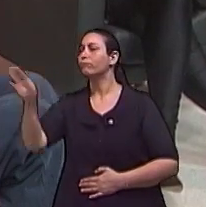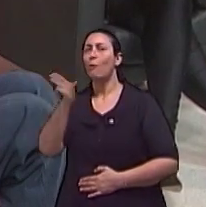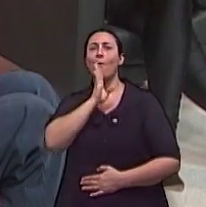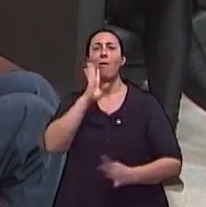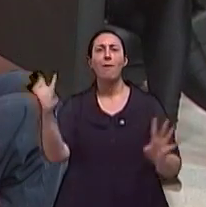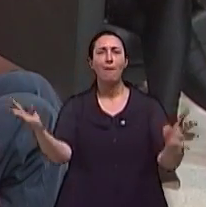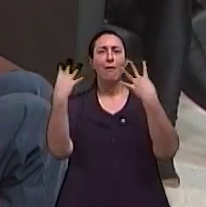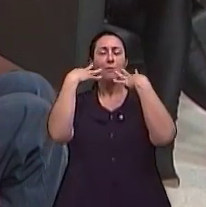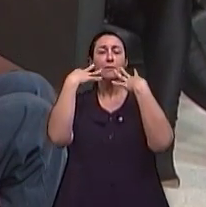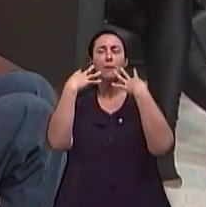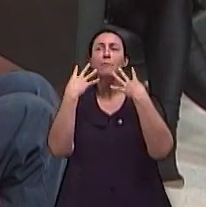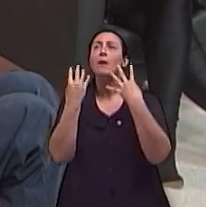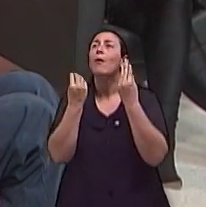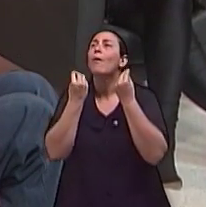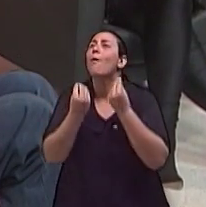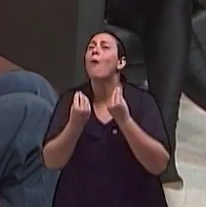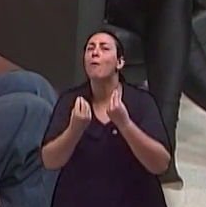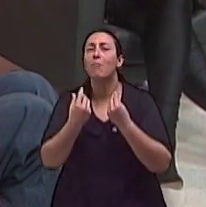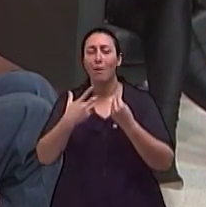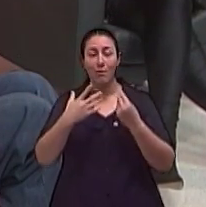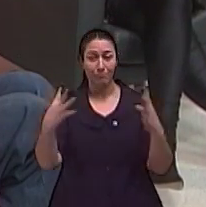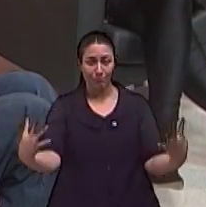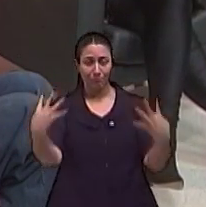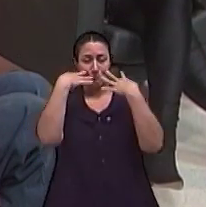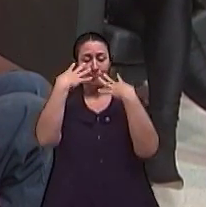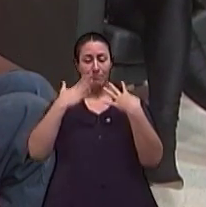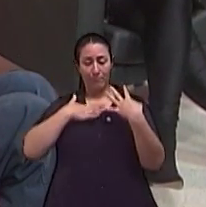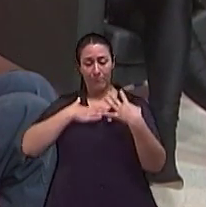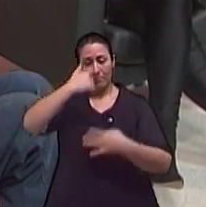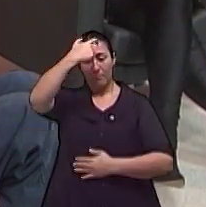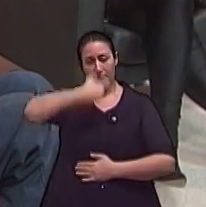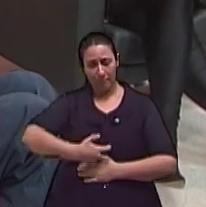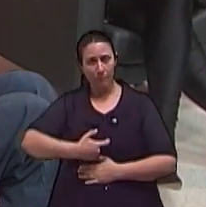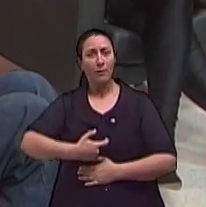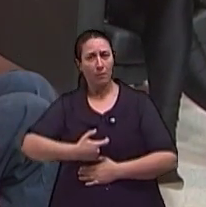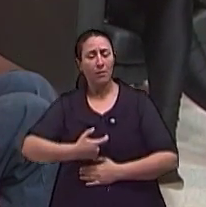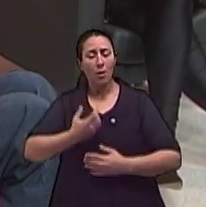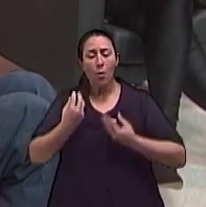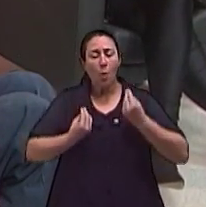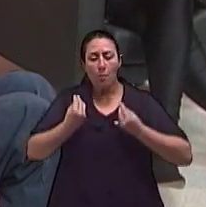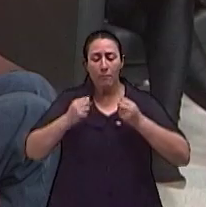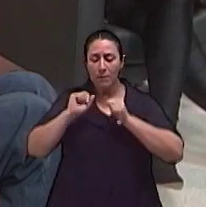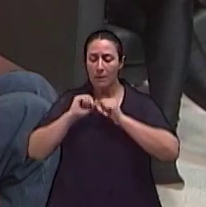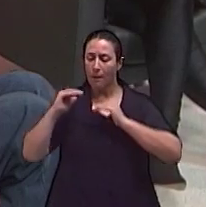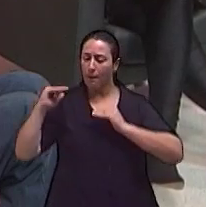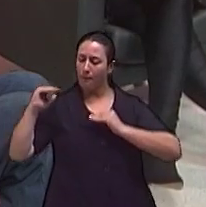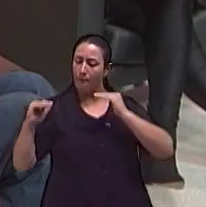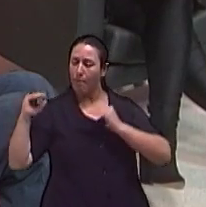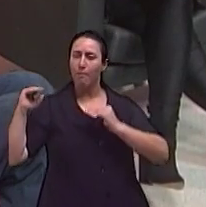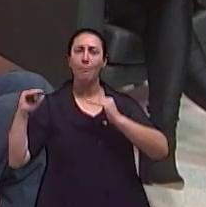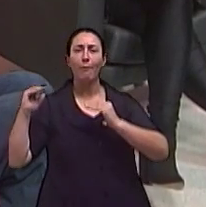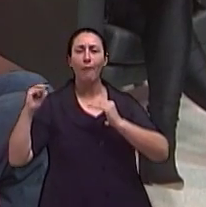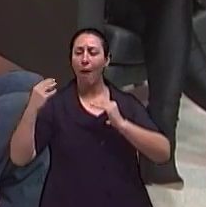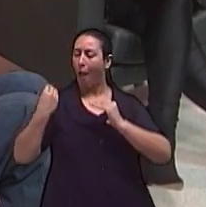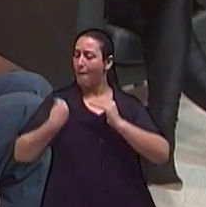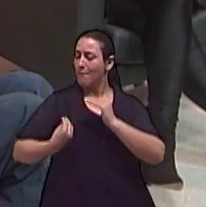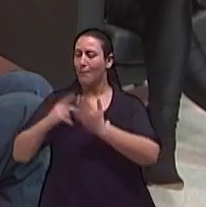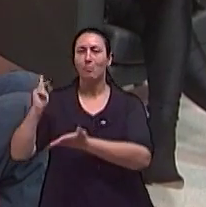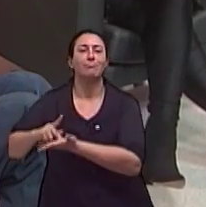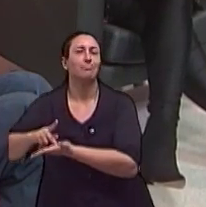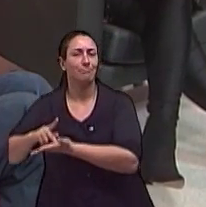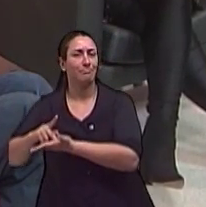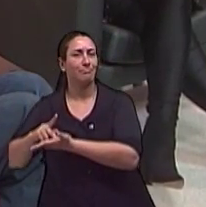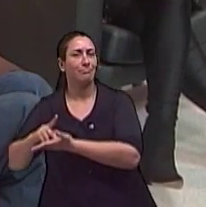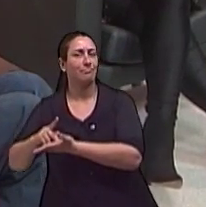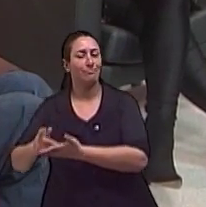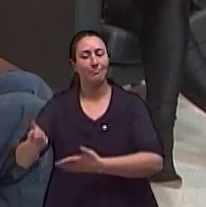esta atriz, como fazer esta equalização, vou dizer assim, esse equilíbrio, melhor dizendo, entre a